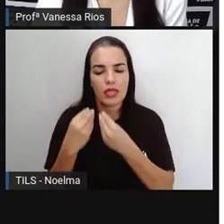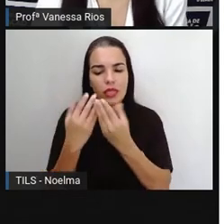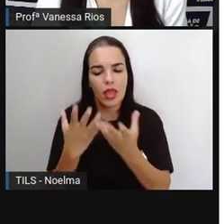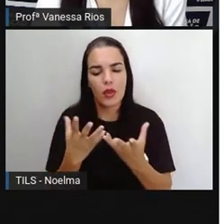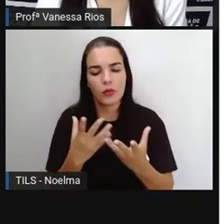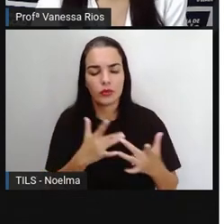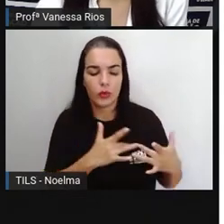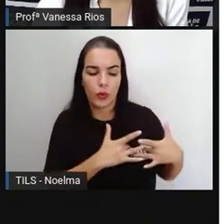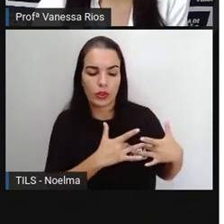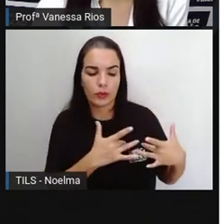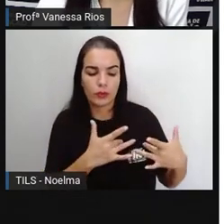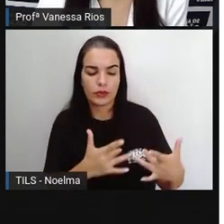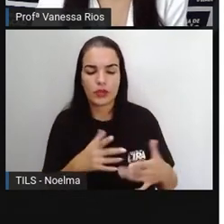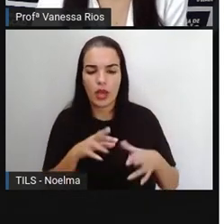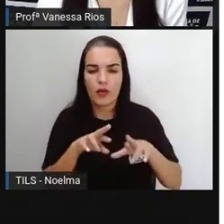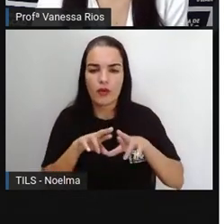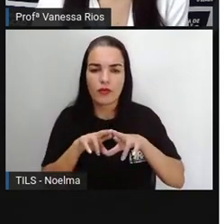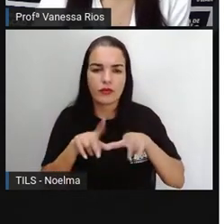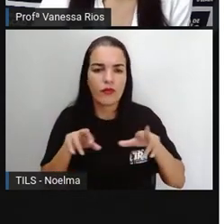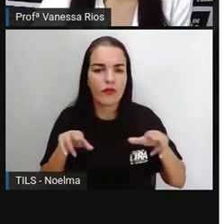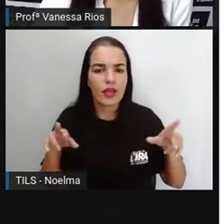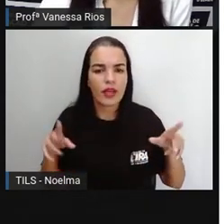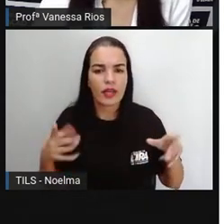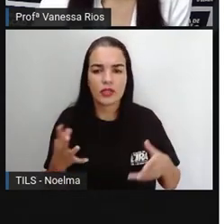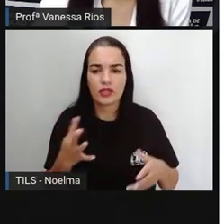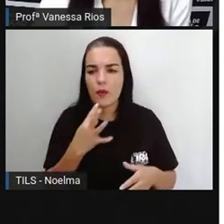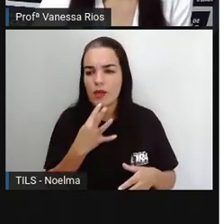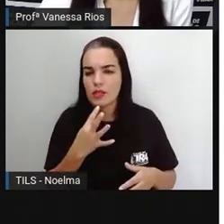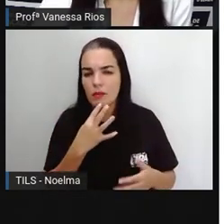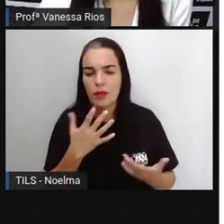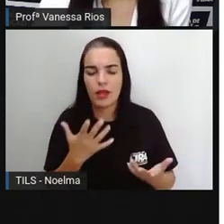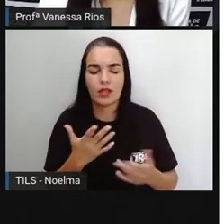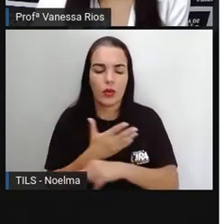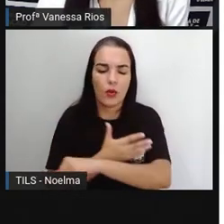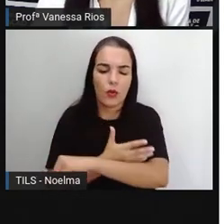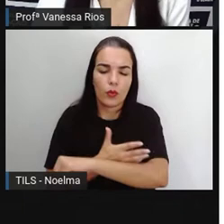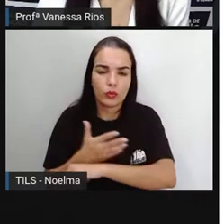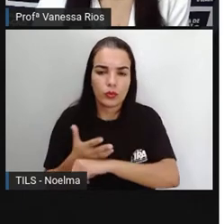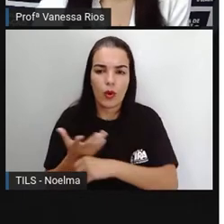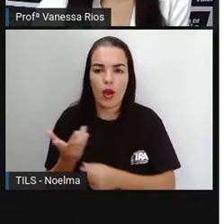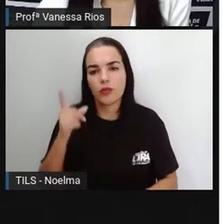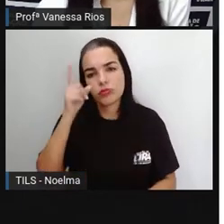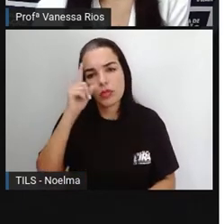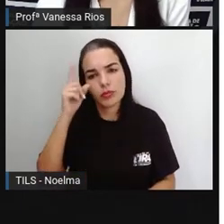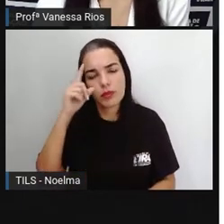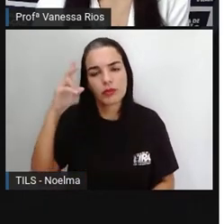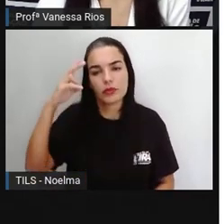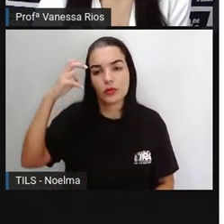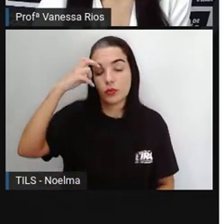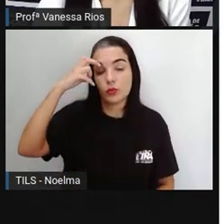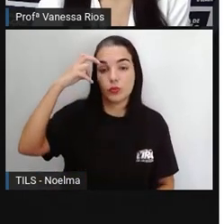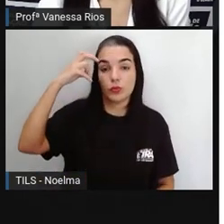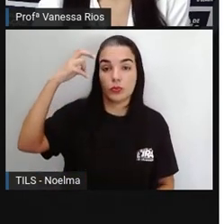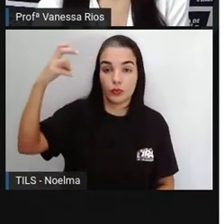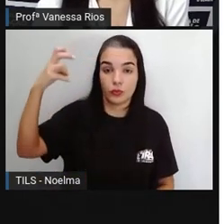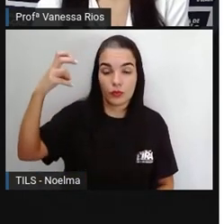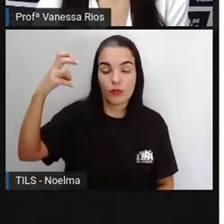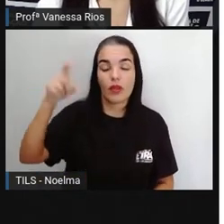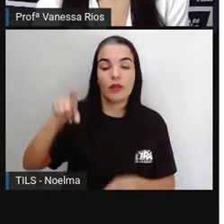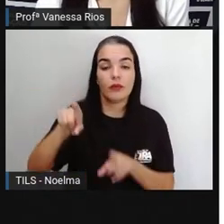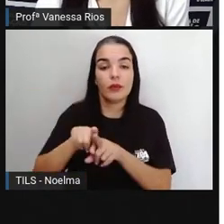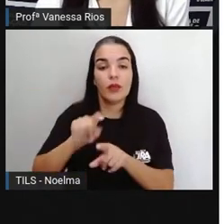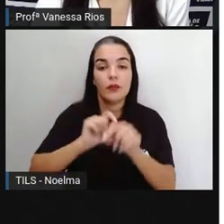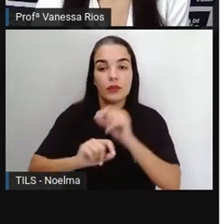em relação aos seus conhecimentos, aos seus costumes, hábitos, cultura, fazendo com que o nosso